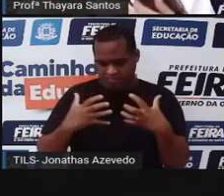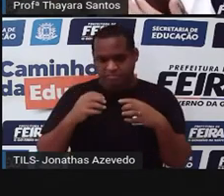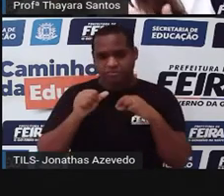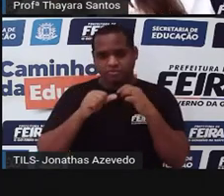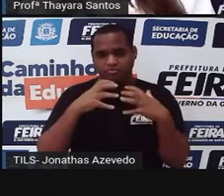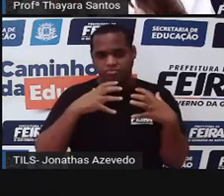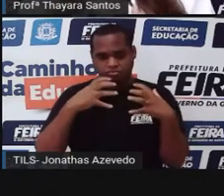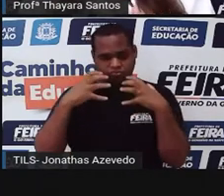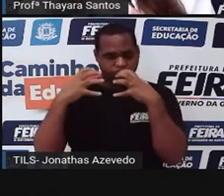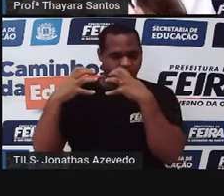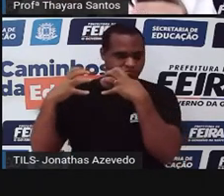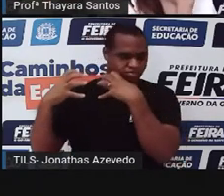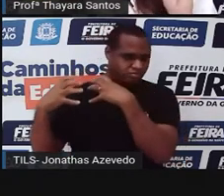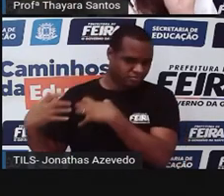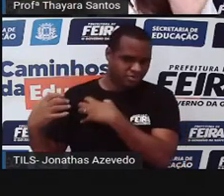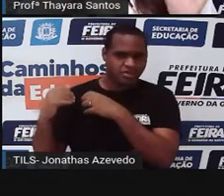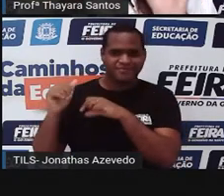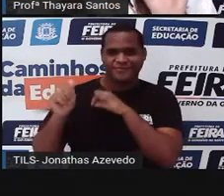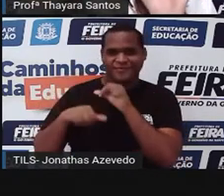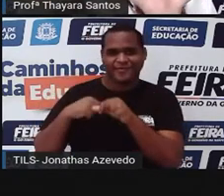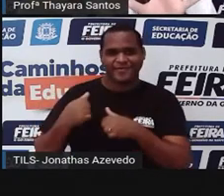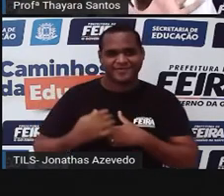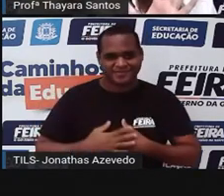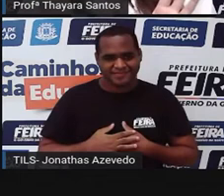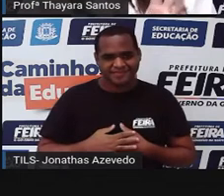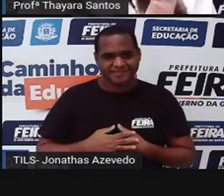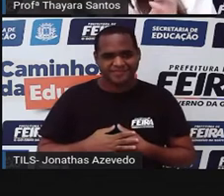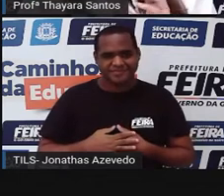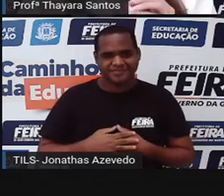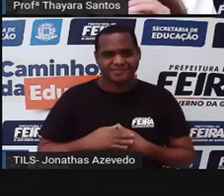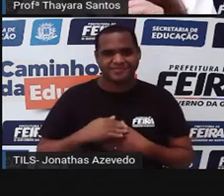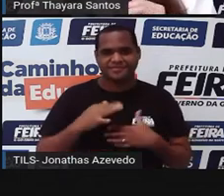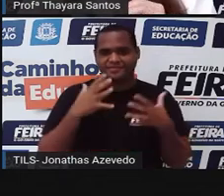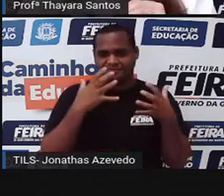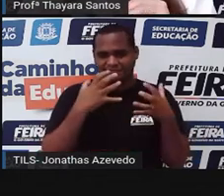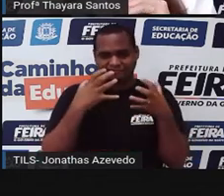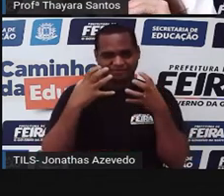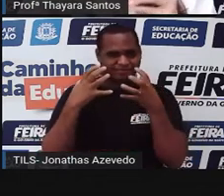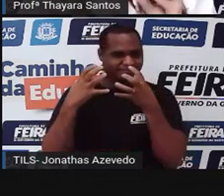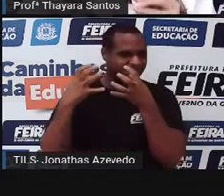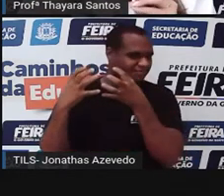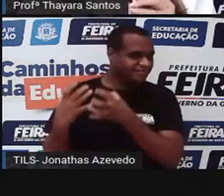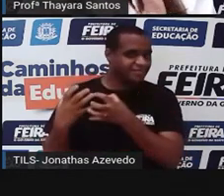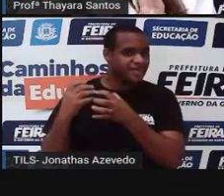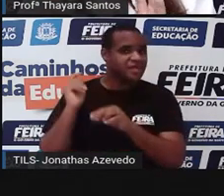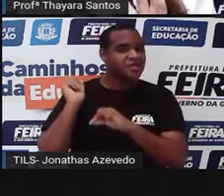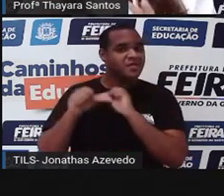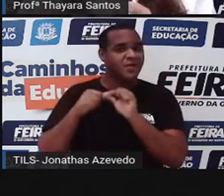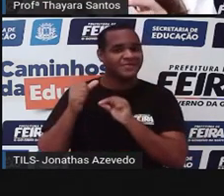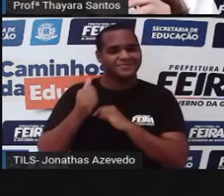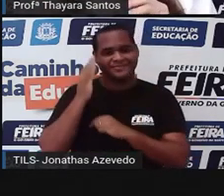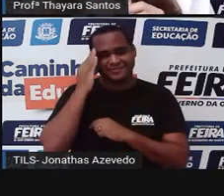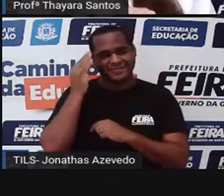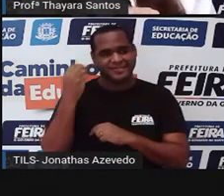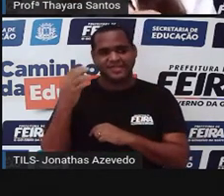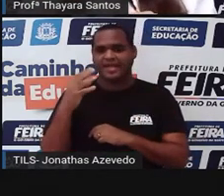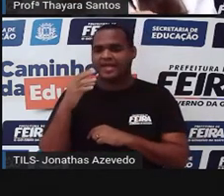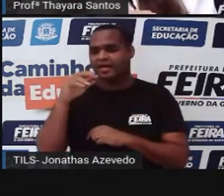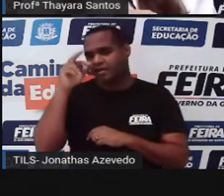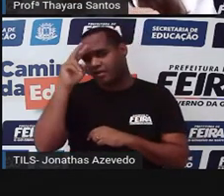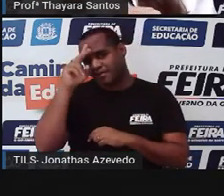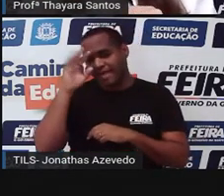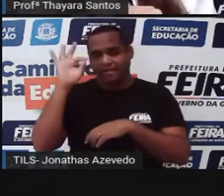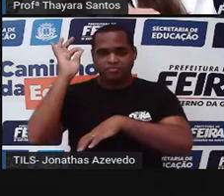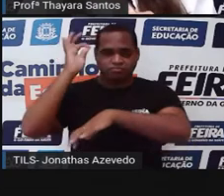que é comum a gente passar e ver ali um esqueletozinho, um esqueletozinho mesmo de abelha,